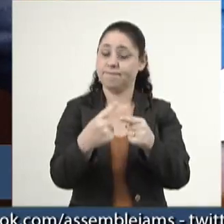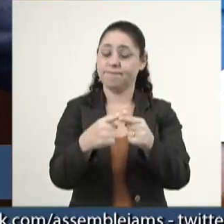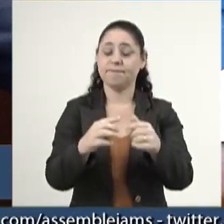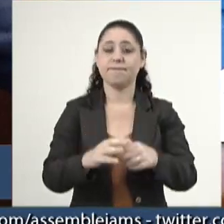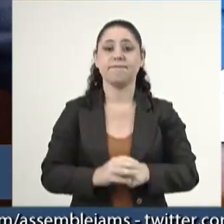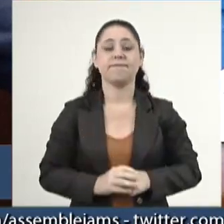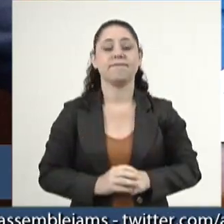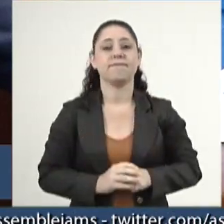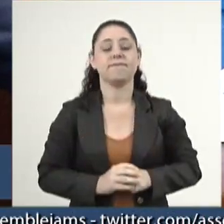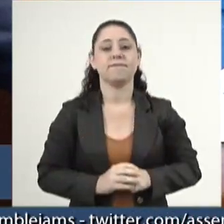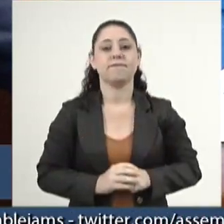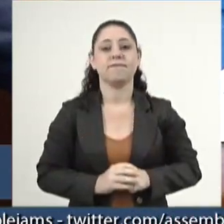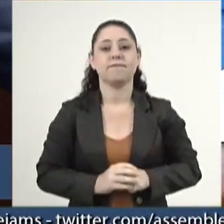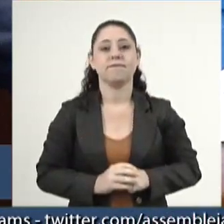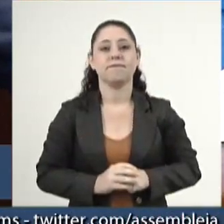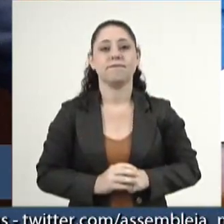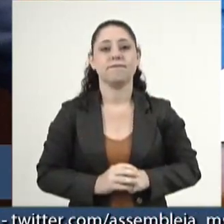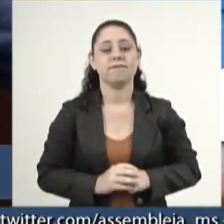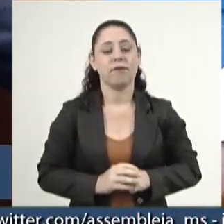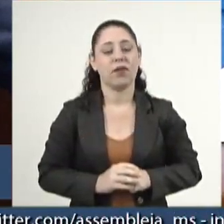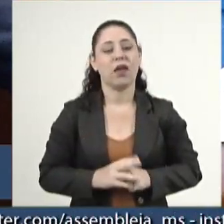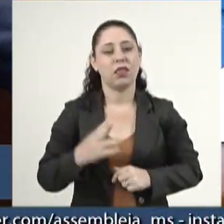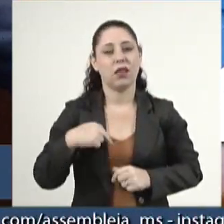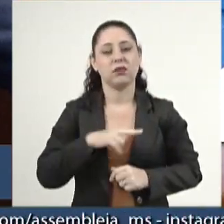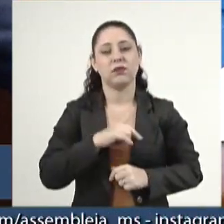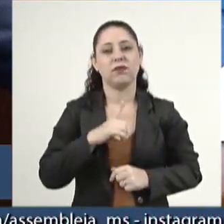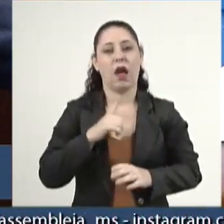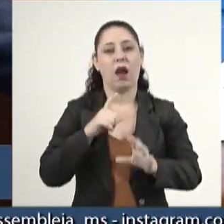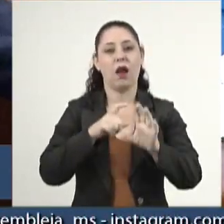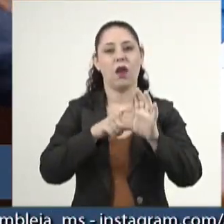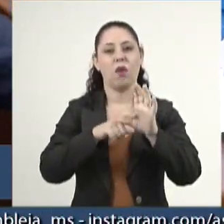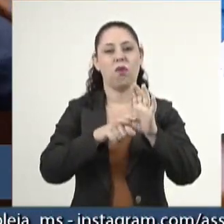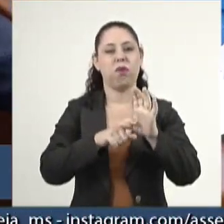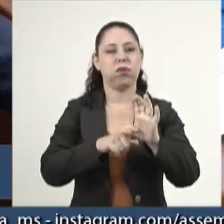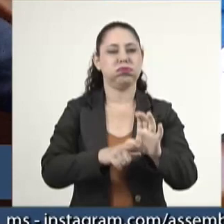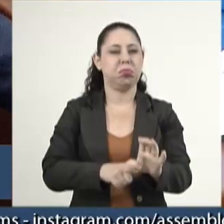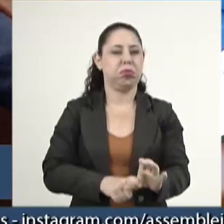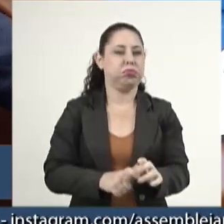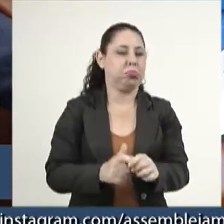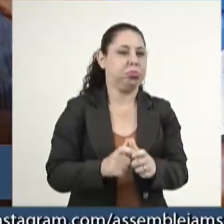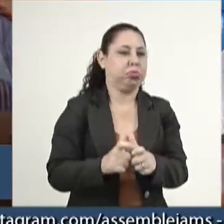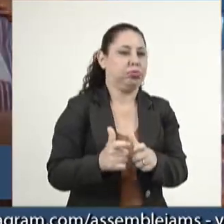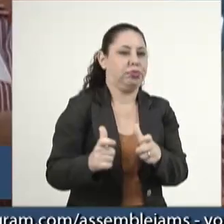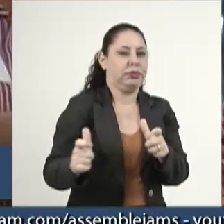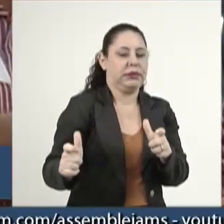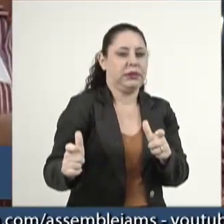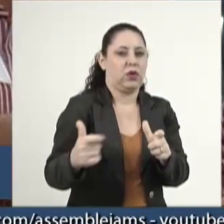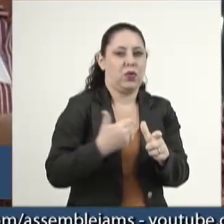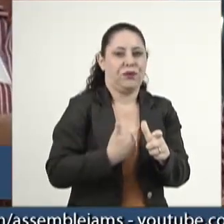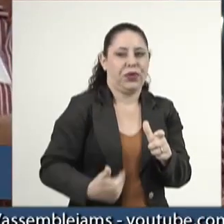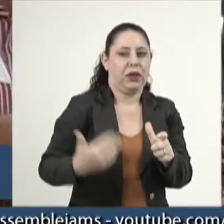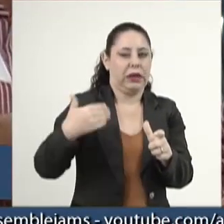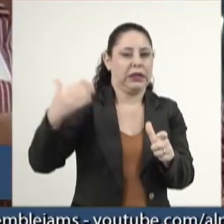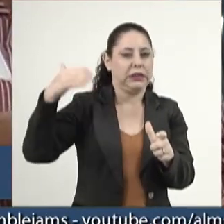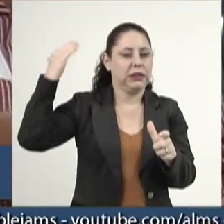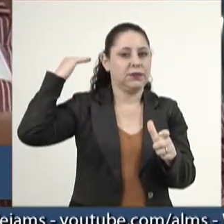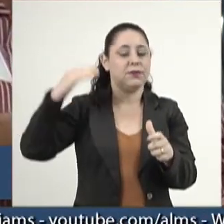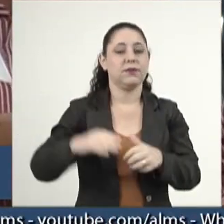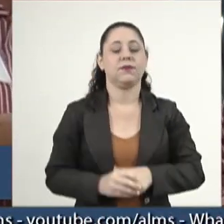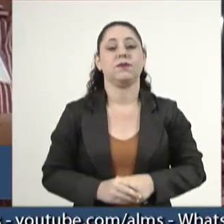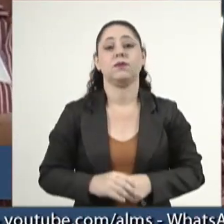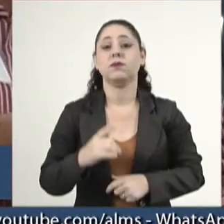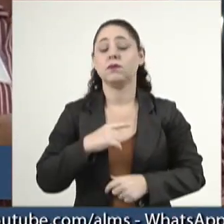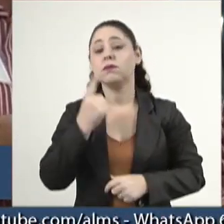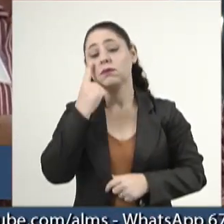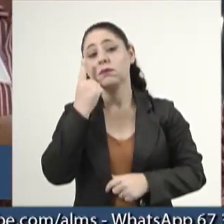nós herdamos uma dívida estratosférica do governo anterior. Eu